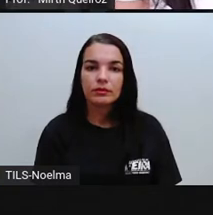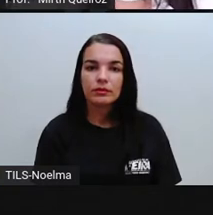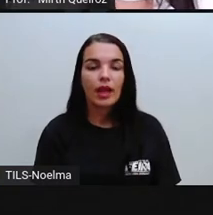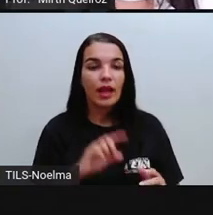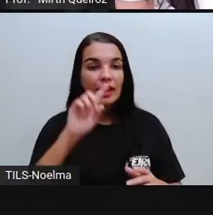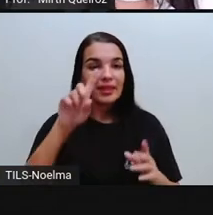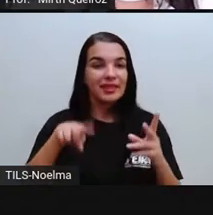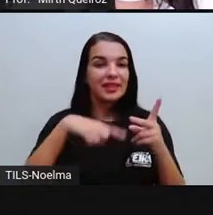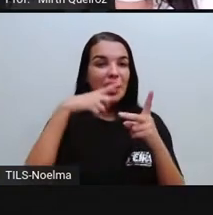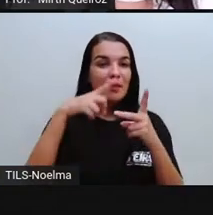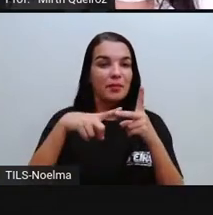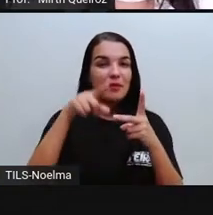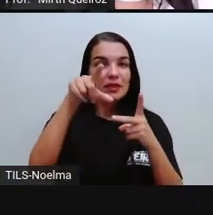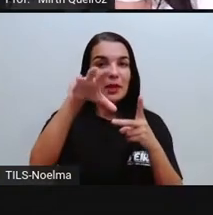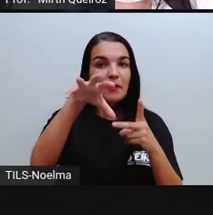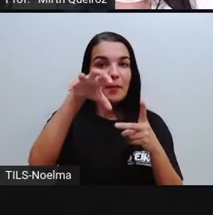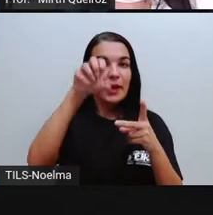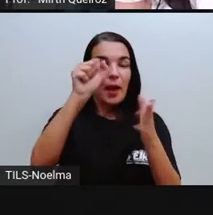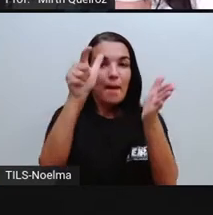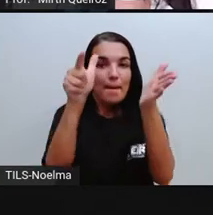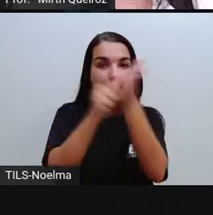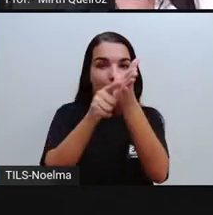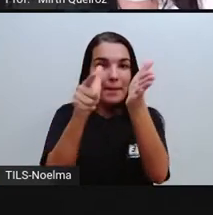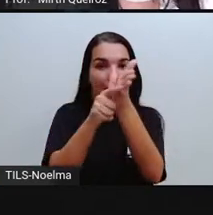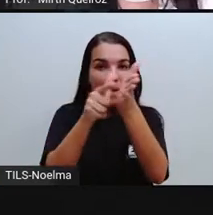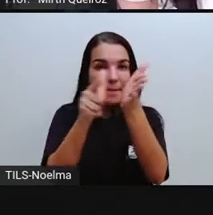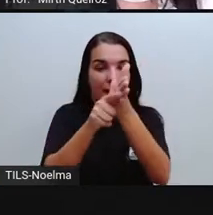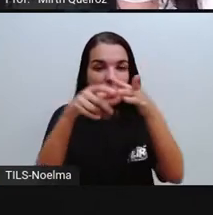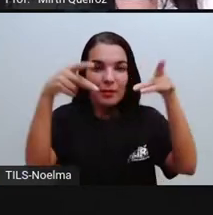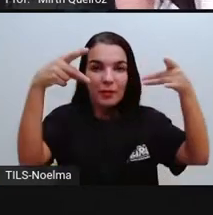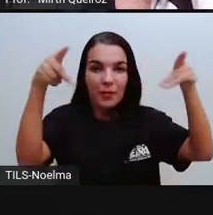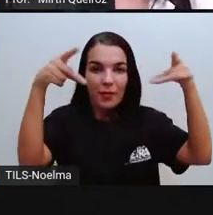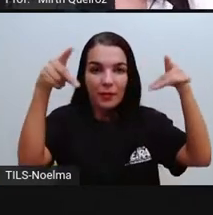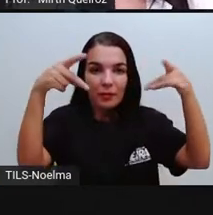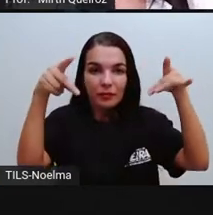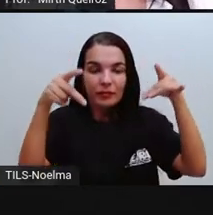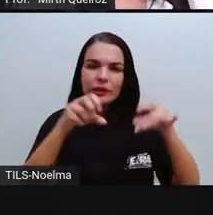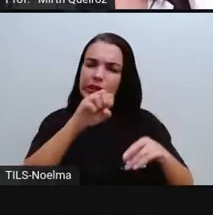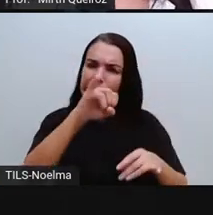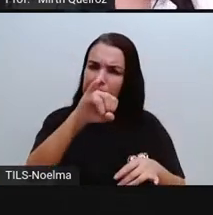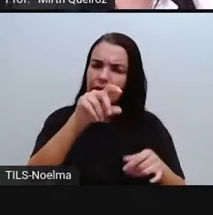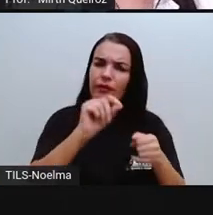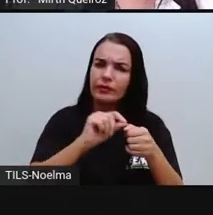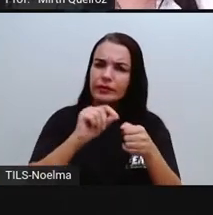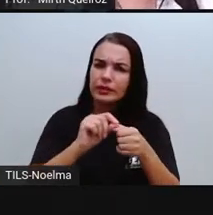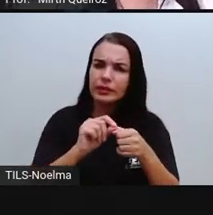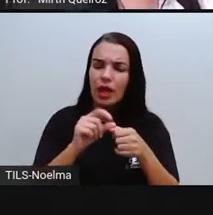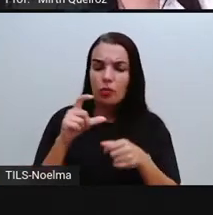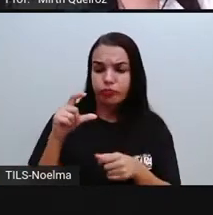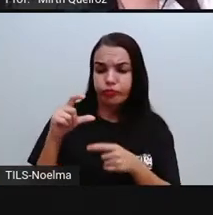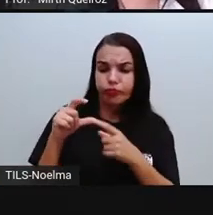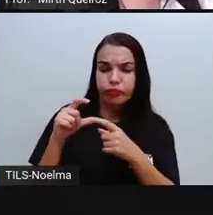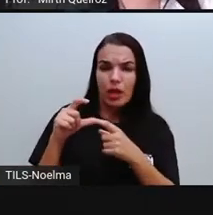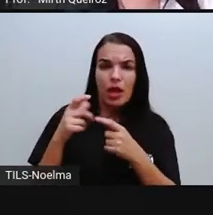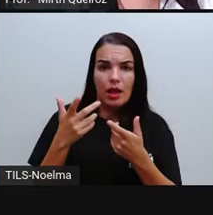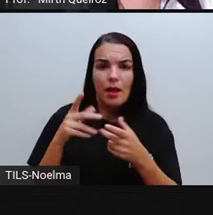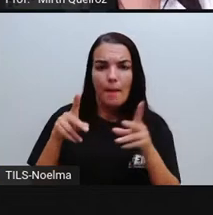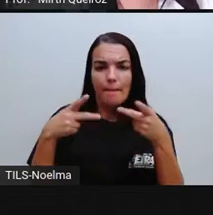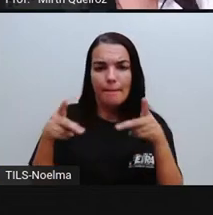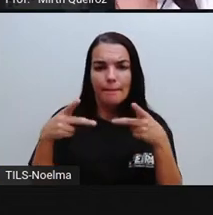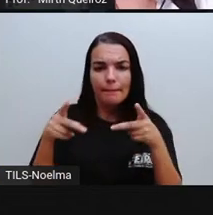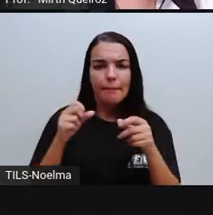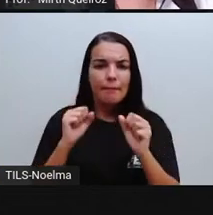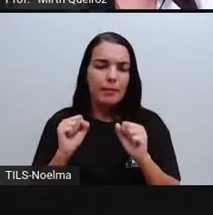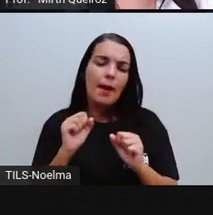Após isso, vocês vão pegar uma folha, uma folha de papel ofício. Se vocês tiverem uma folhinha mais grossa, pode ser também, é melhor.